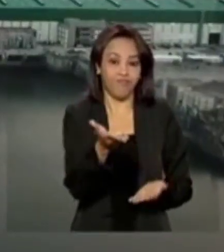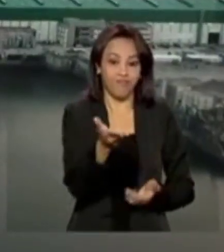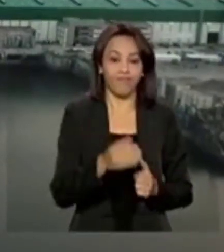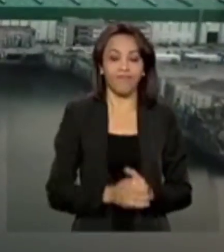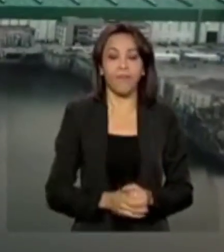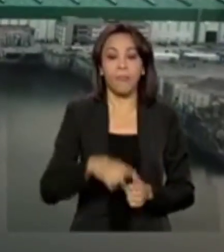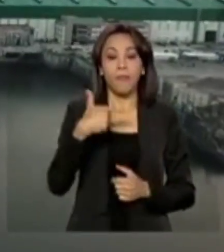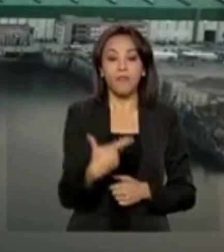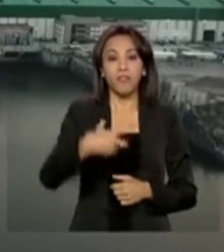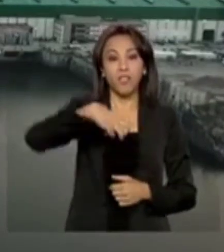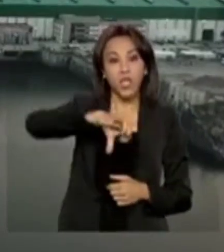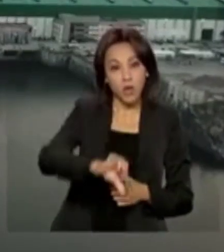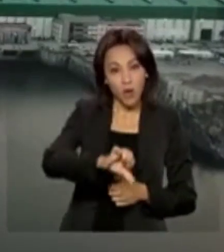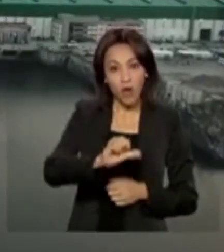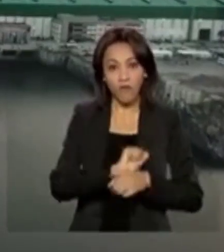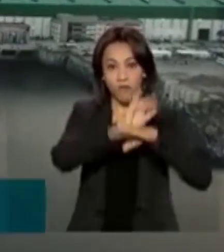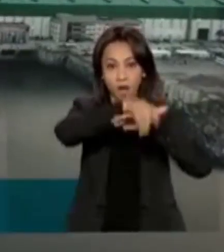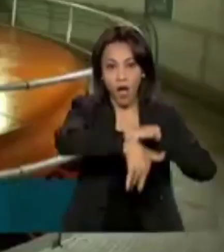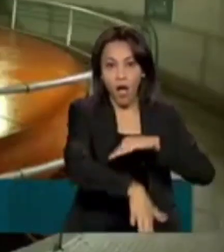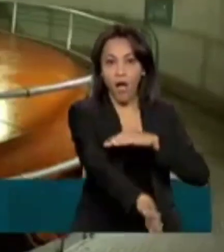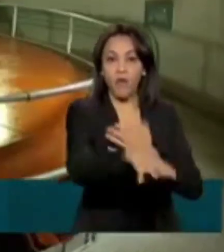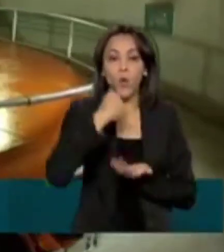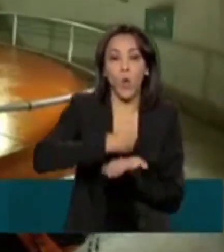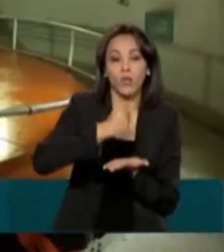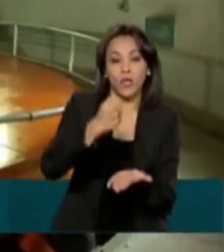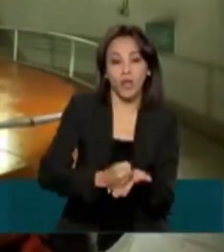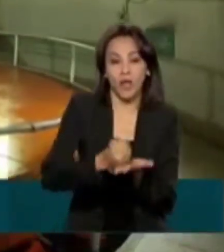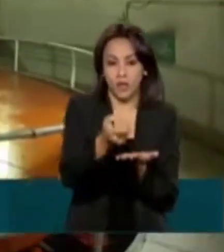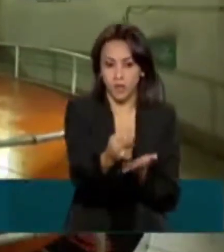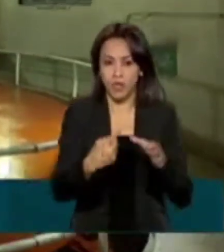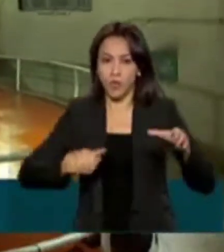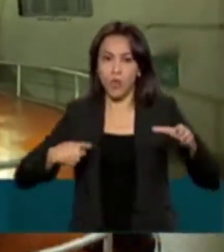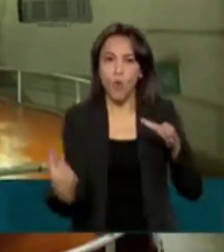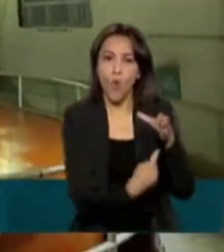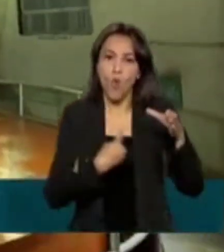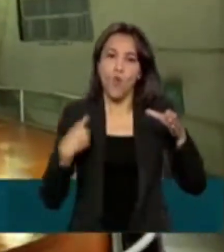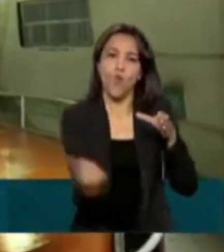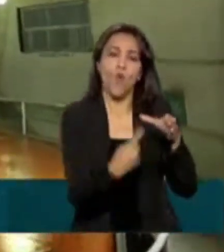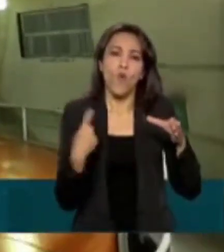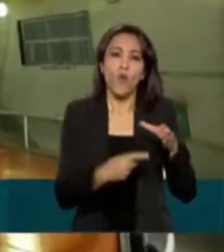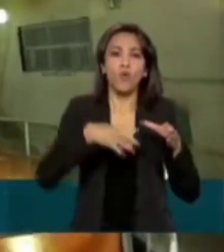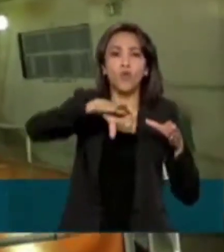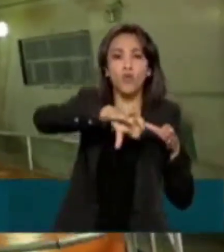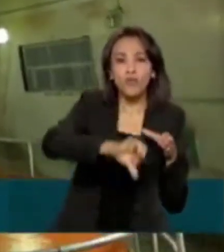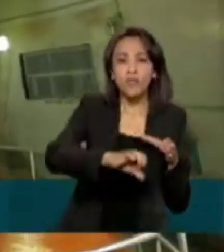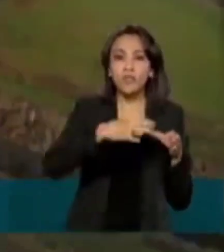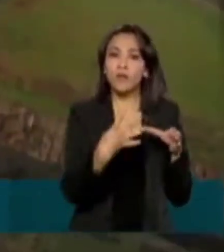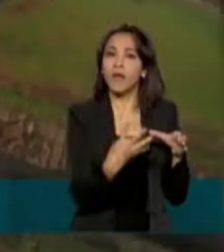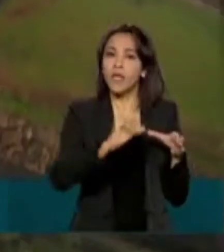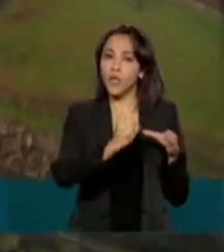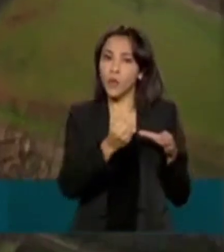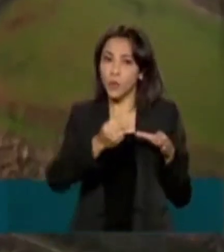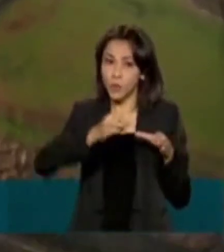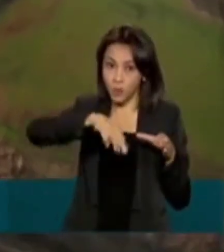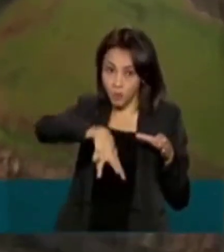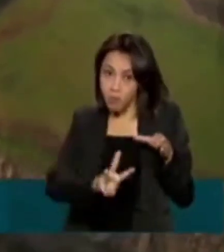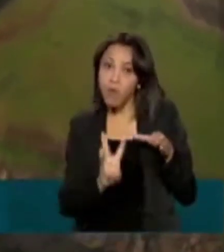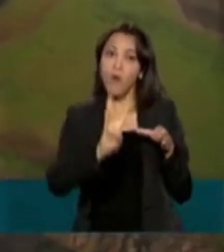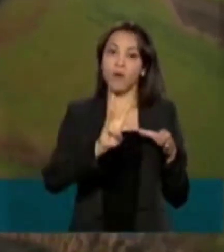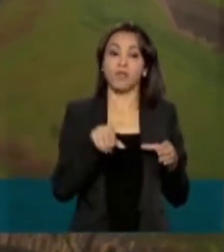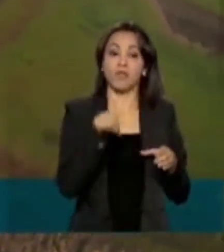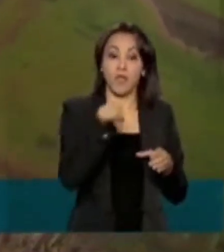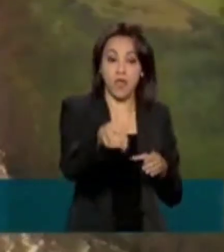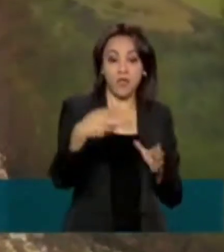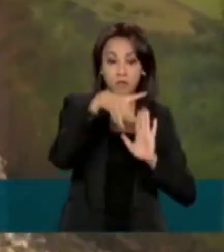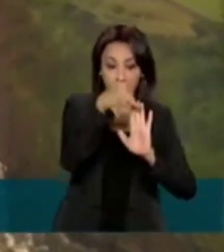29 usinas foram contratadas, com uma potência total de 948 megawatts. Os projetos devem entrar